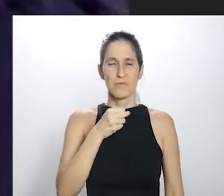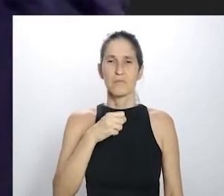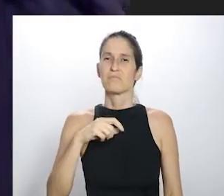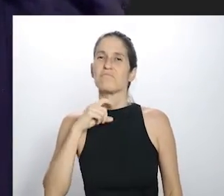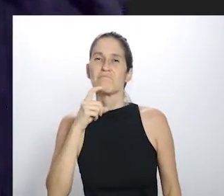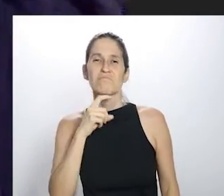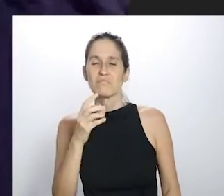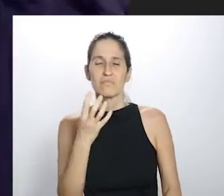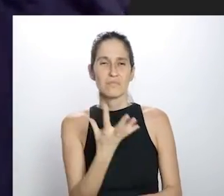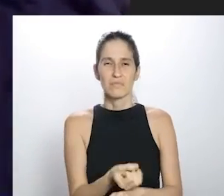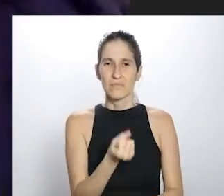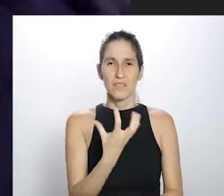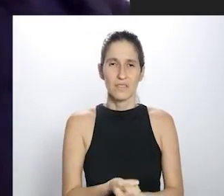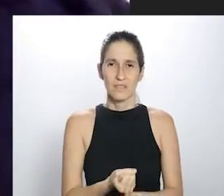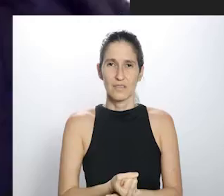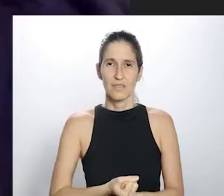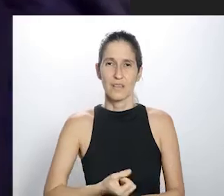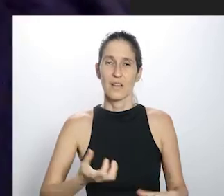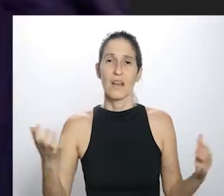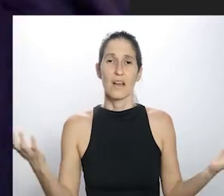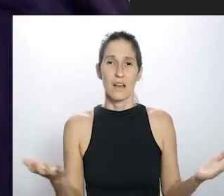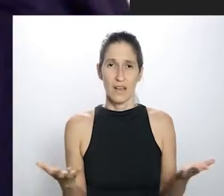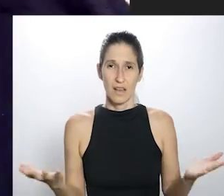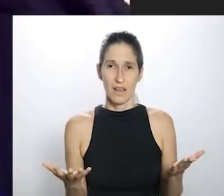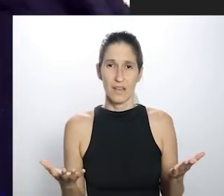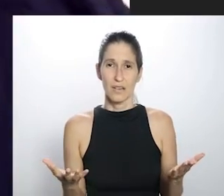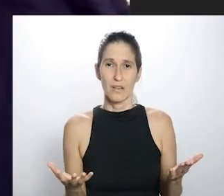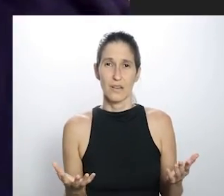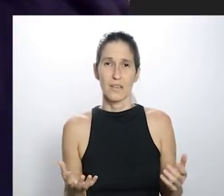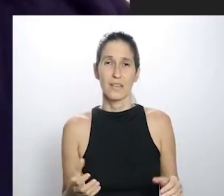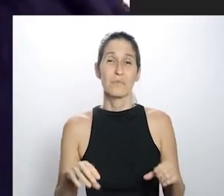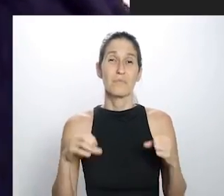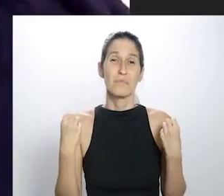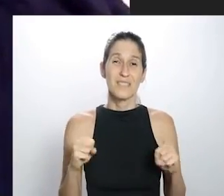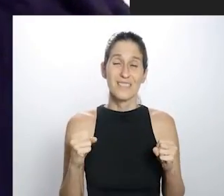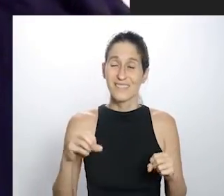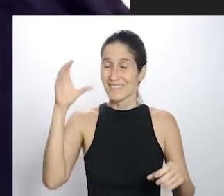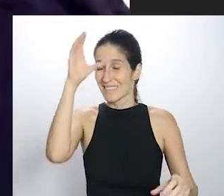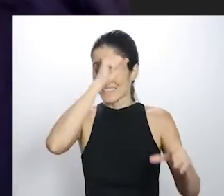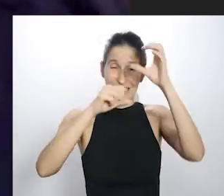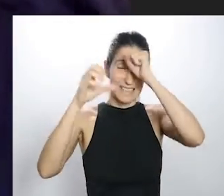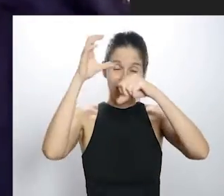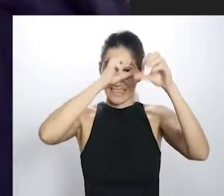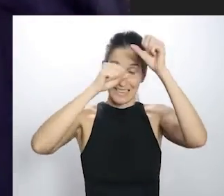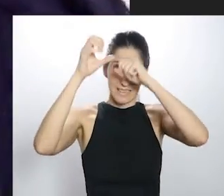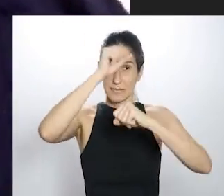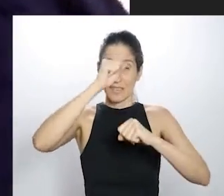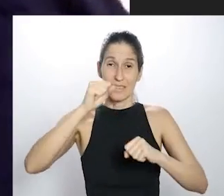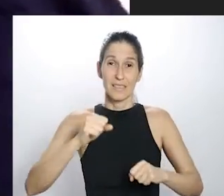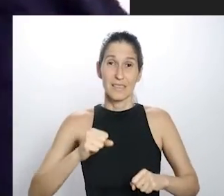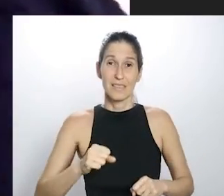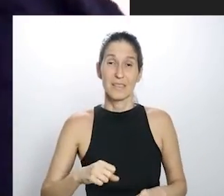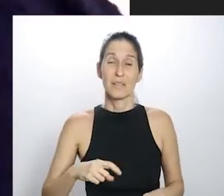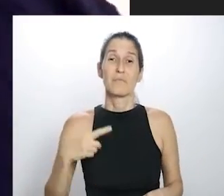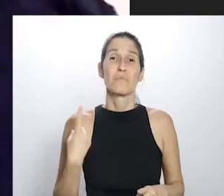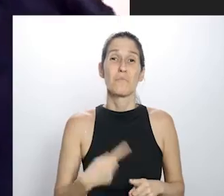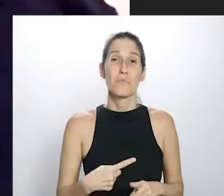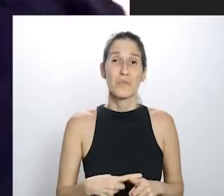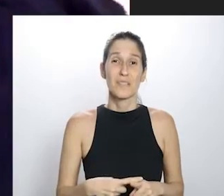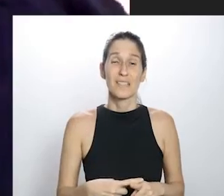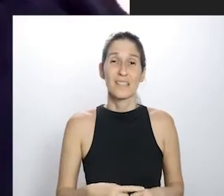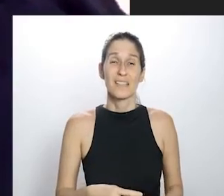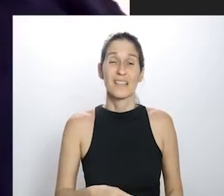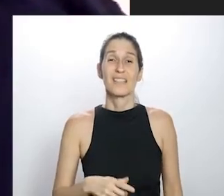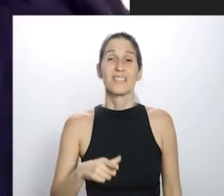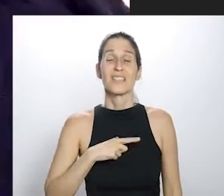casa e eu não sabia me gravar meu acordeon. Agora, parece coisa de publicidade, sei lá, para eu gravar um acordeon, eu